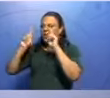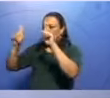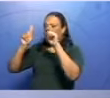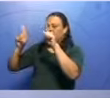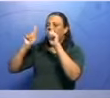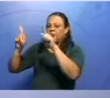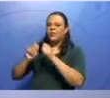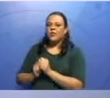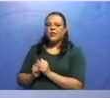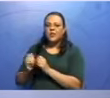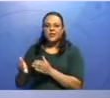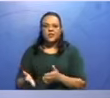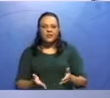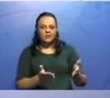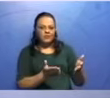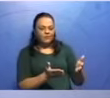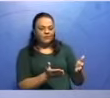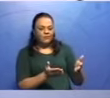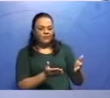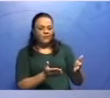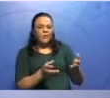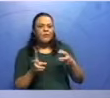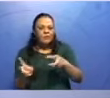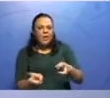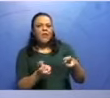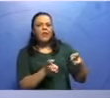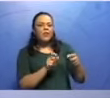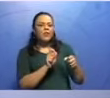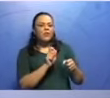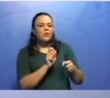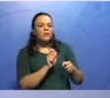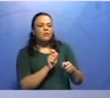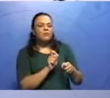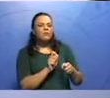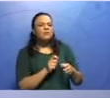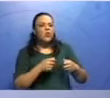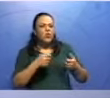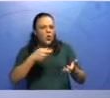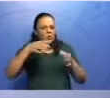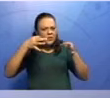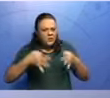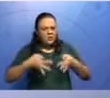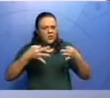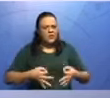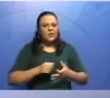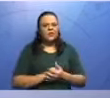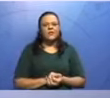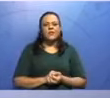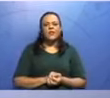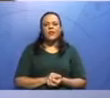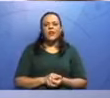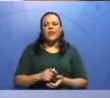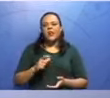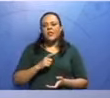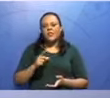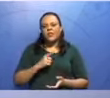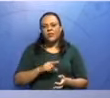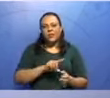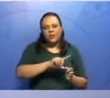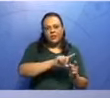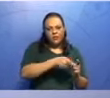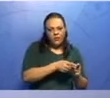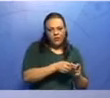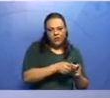alguma, olha, eu inseri alguma coisa antes do objeto. Antes do complemento verbal. E aí vai uma vírgula antes